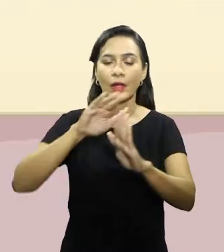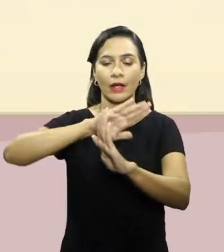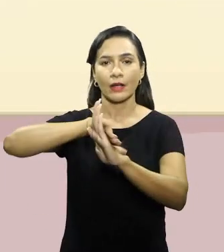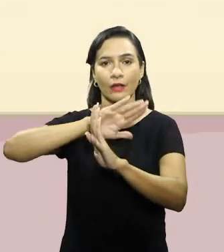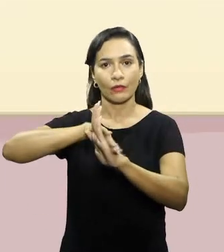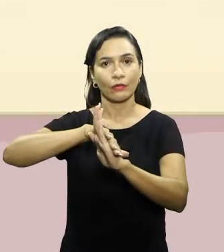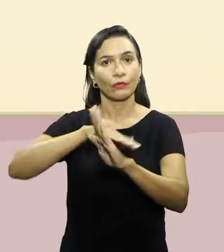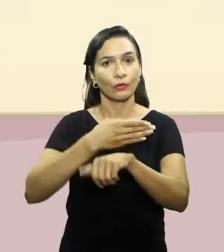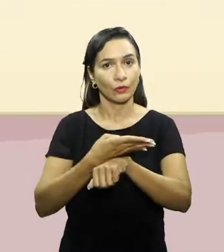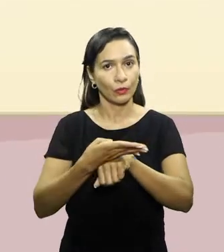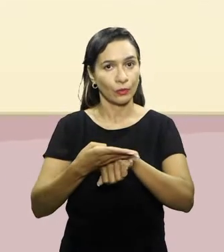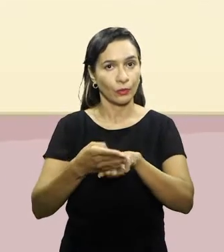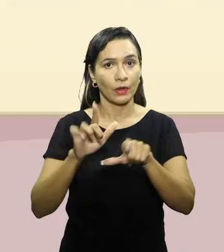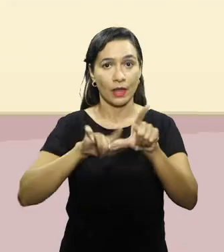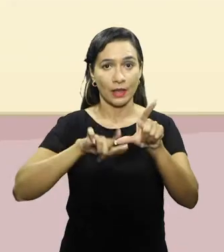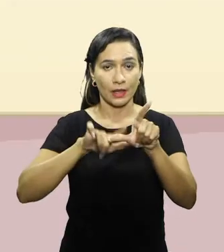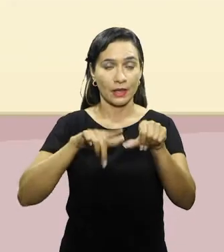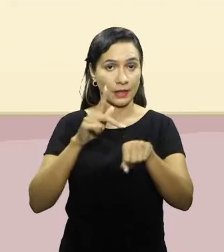com letras pretas, ok?